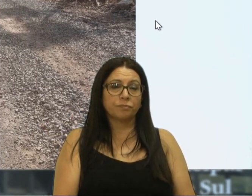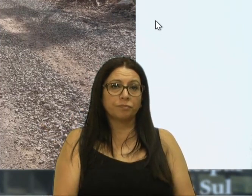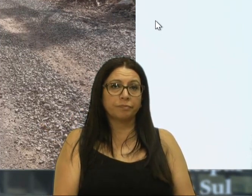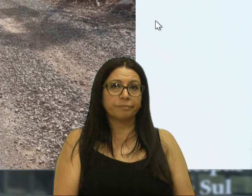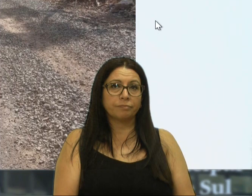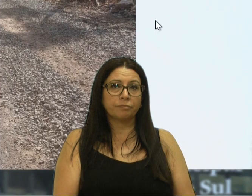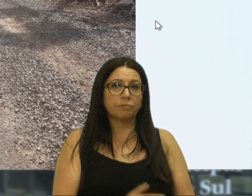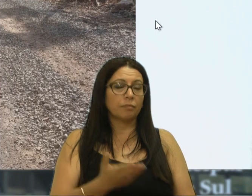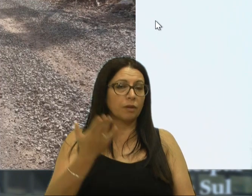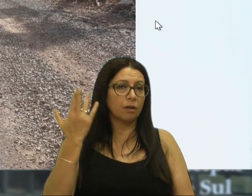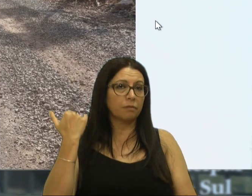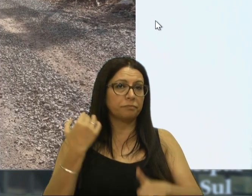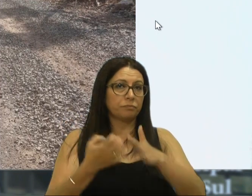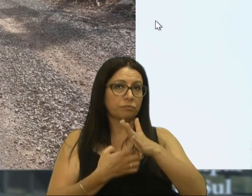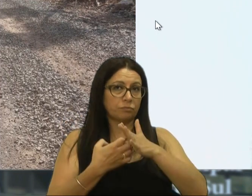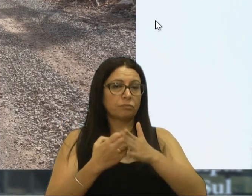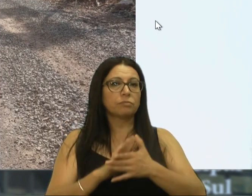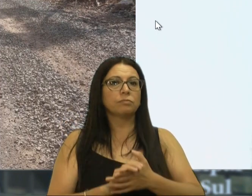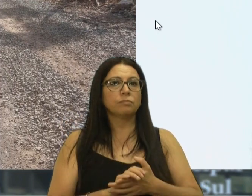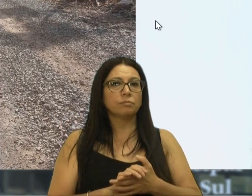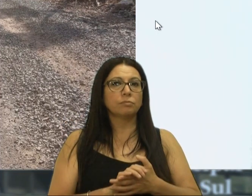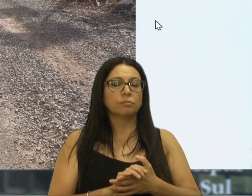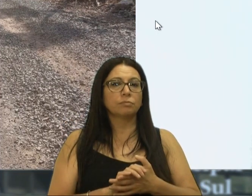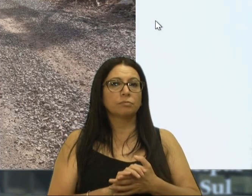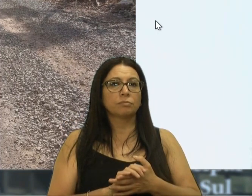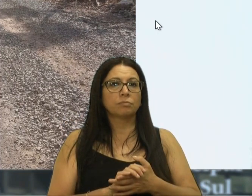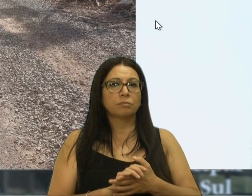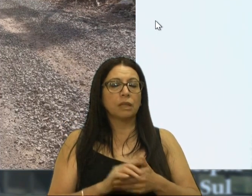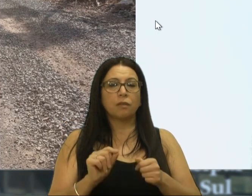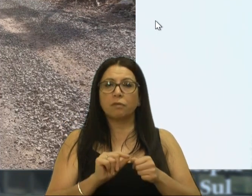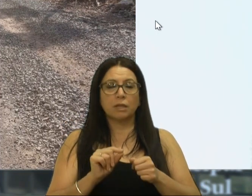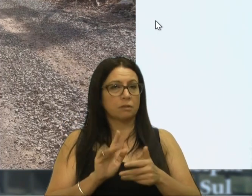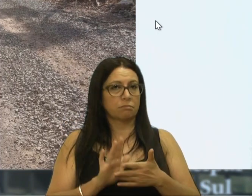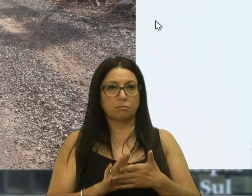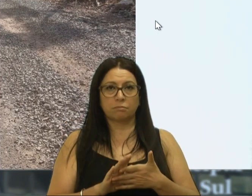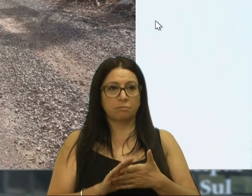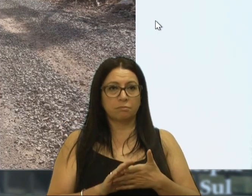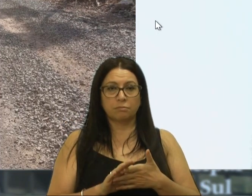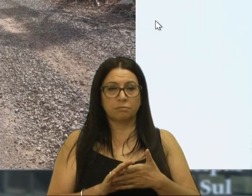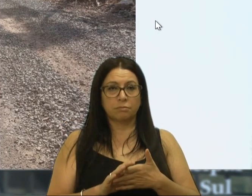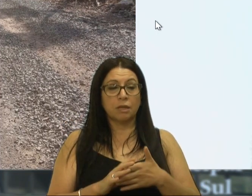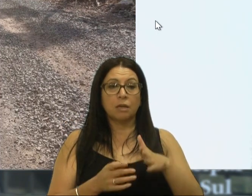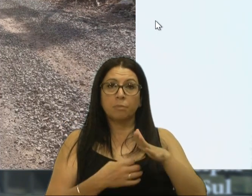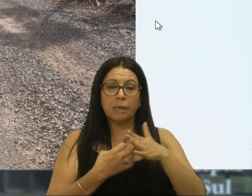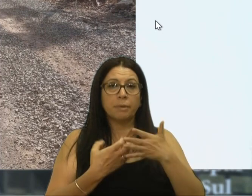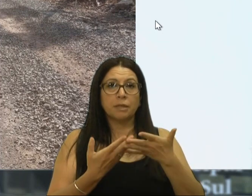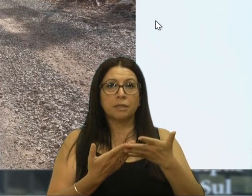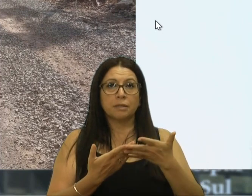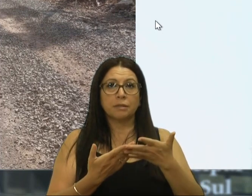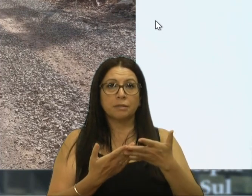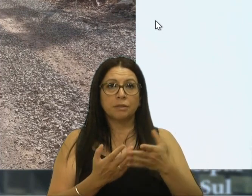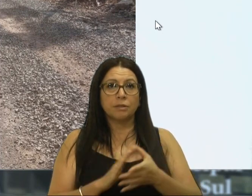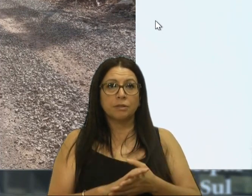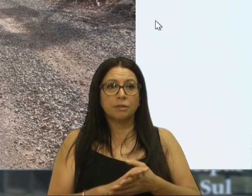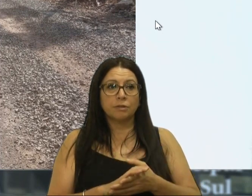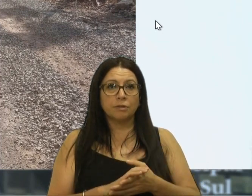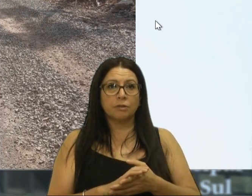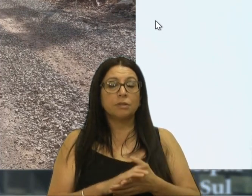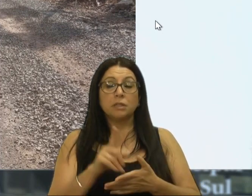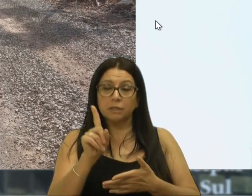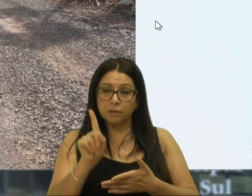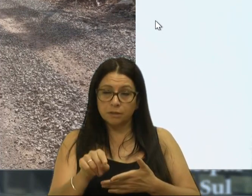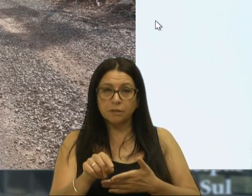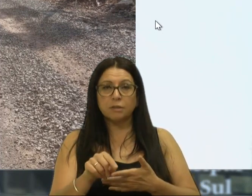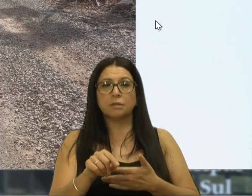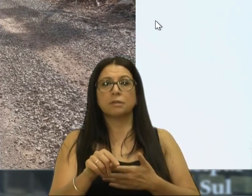a antiga empresa, ela não cumpriu, que é uma empresa que ela, e isso, o vereador